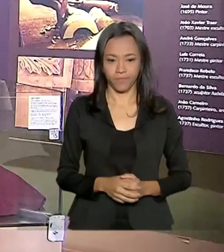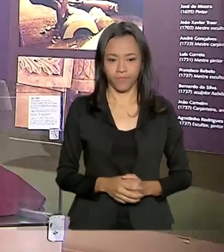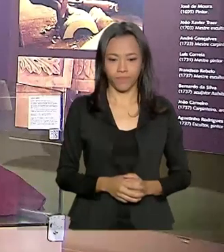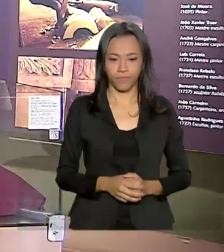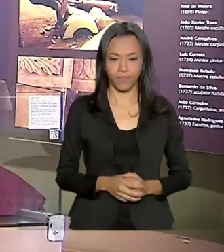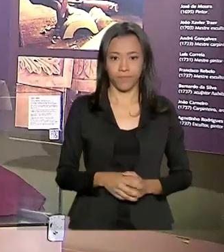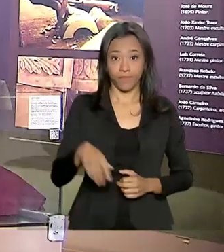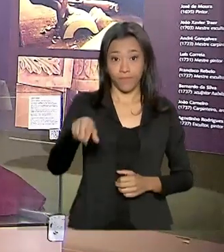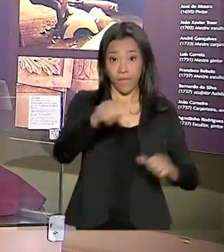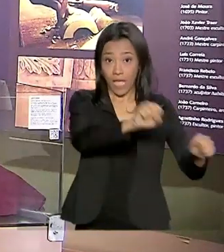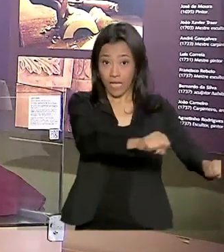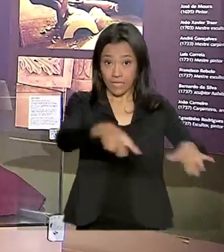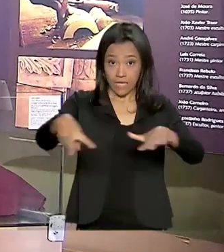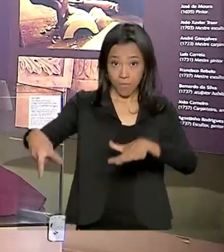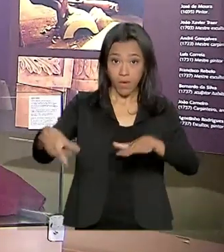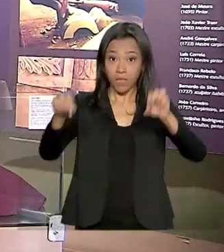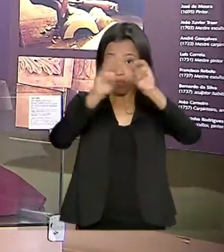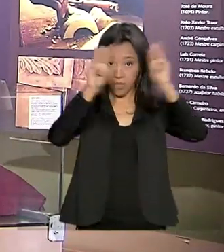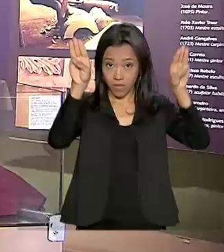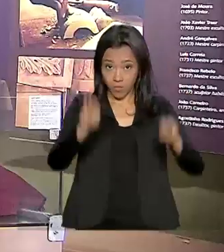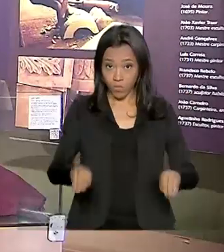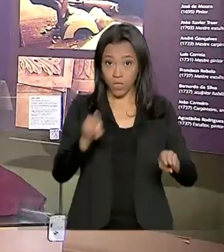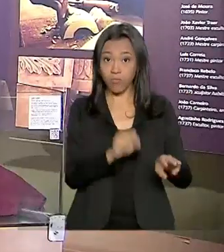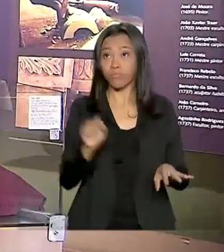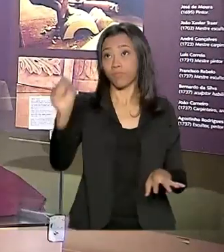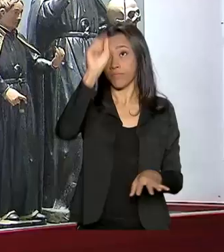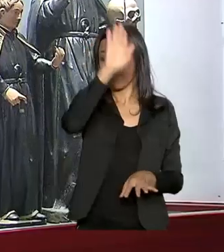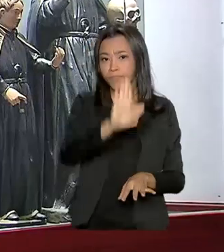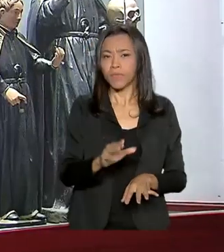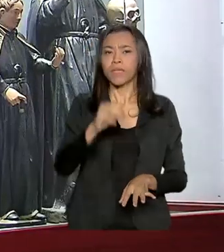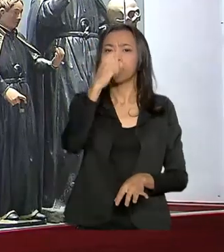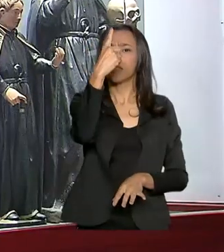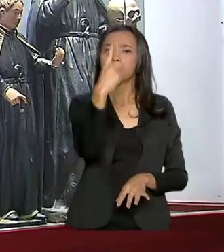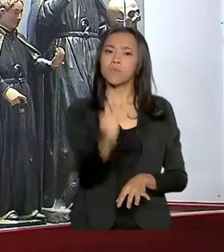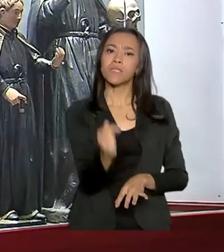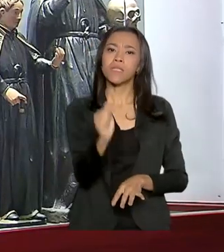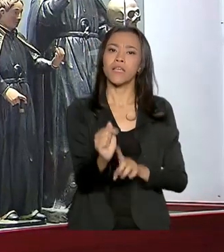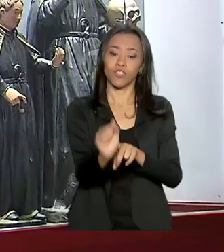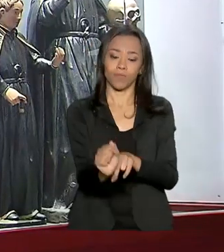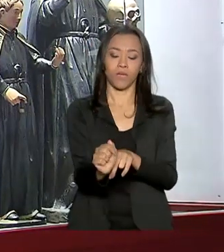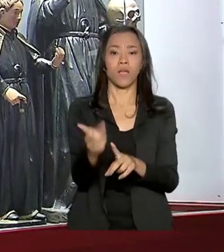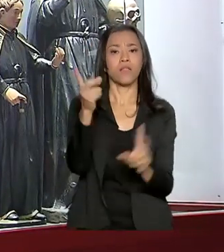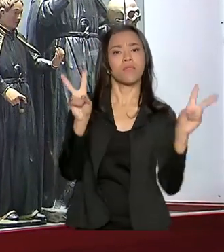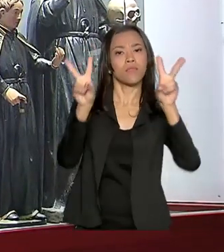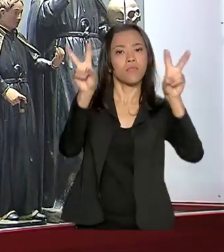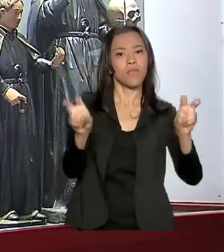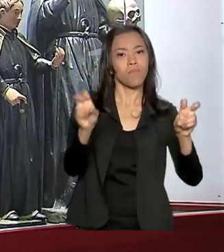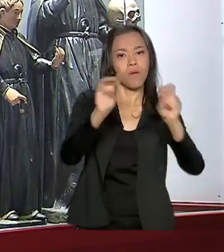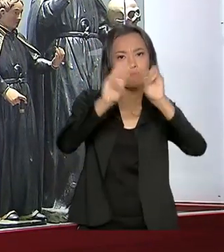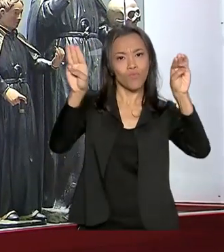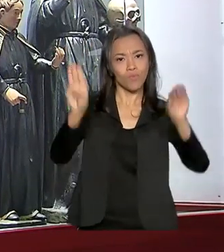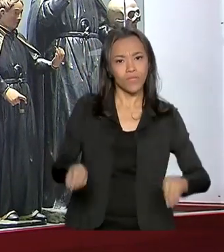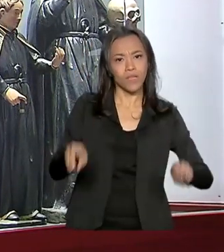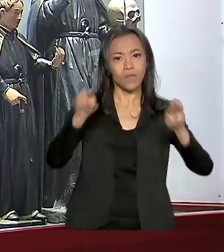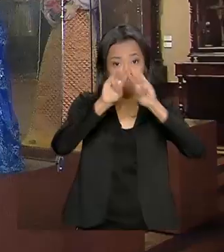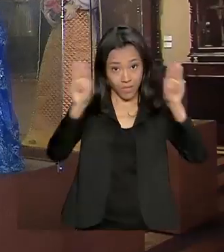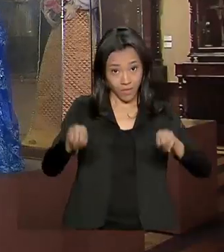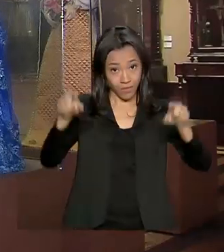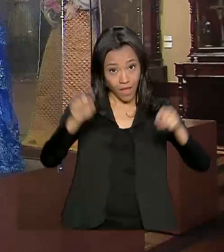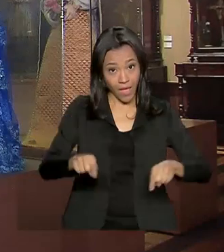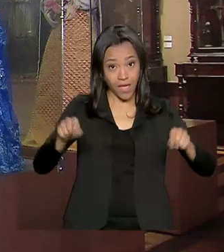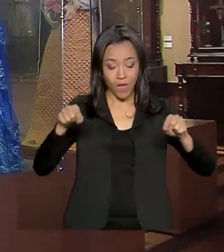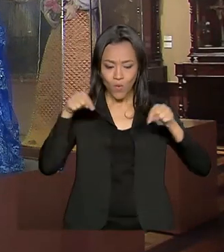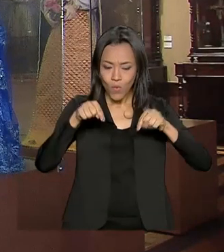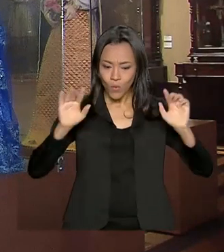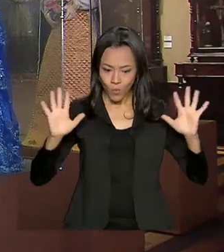A Semana Nacional de Museus está em sua 17ª edição, trazendo como tema Museus como Núcleos Culturais, o